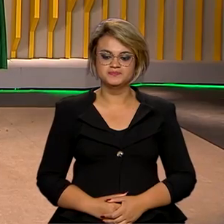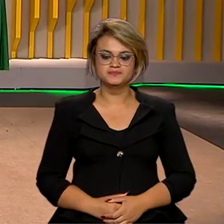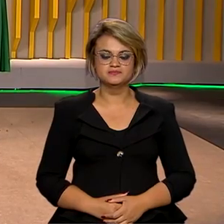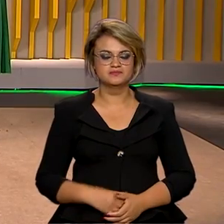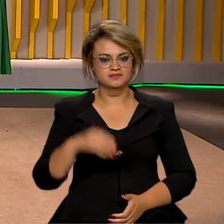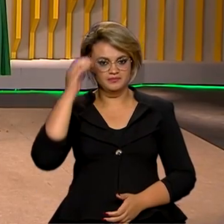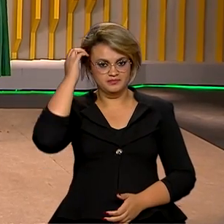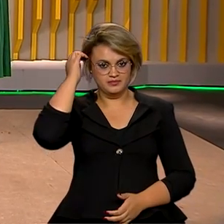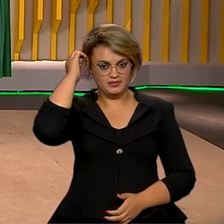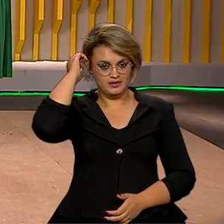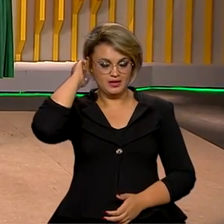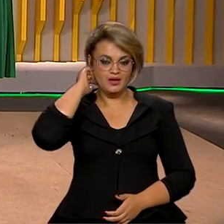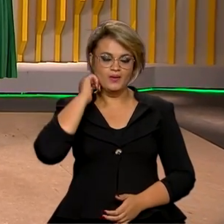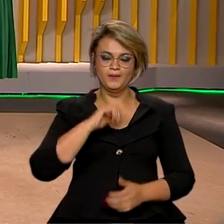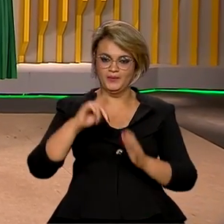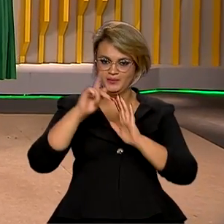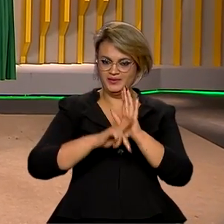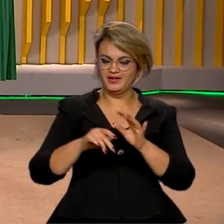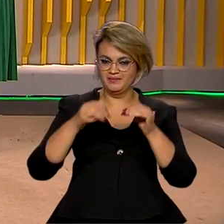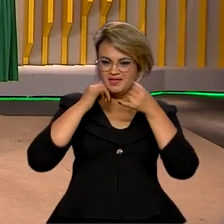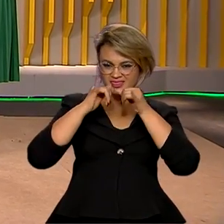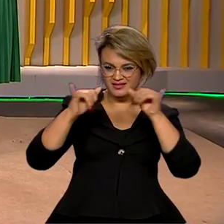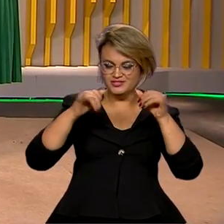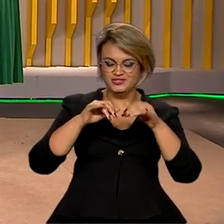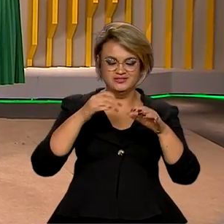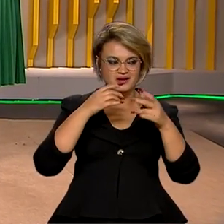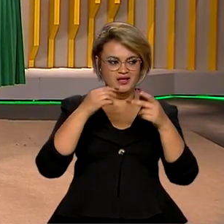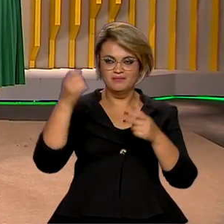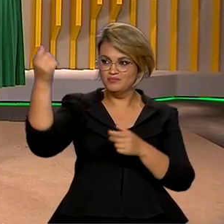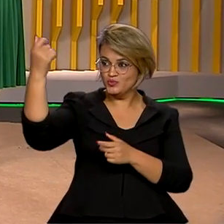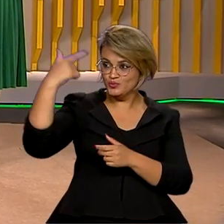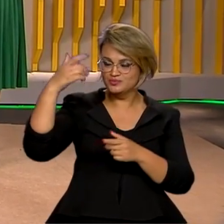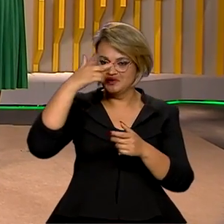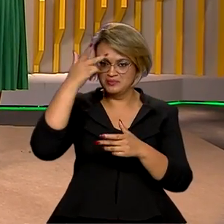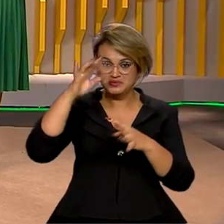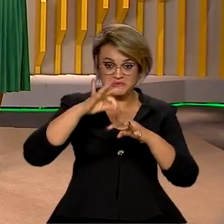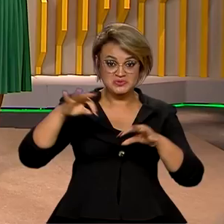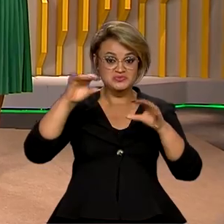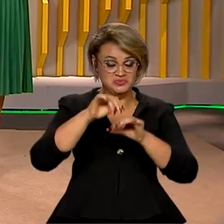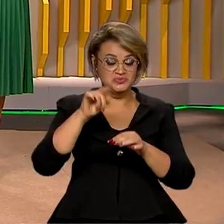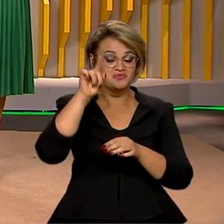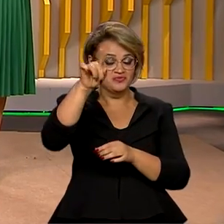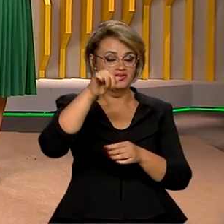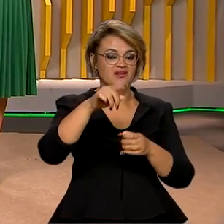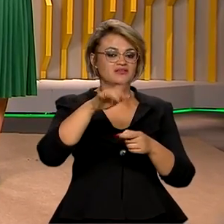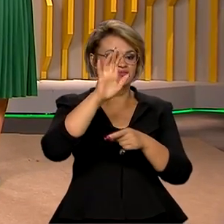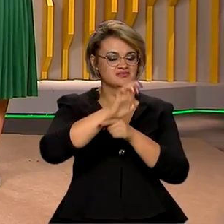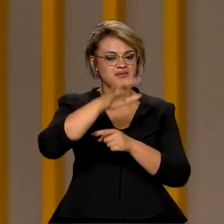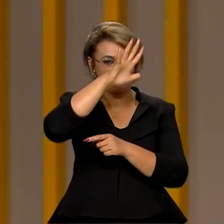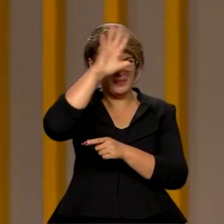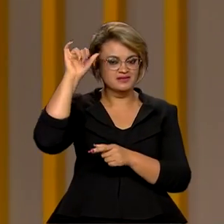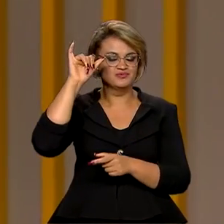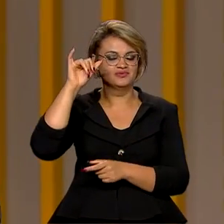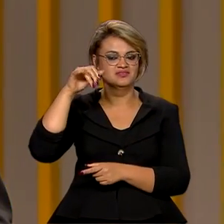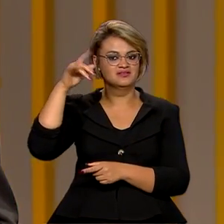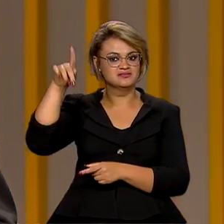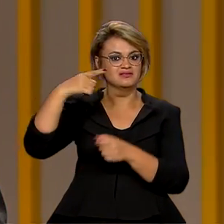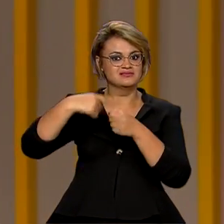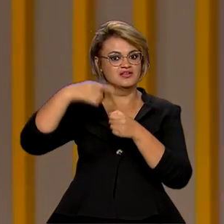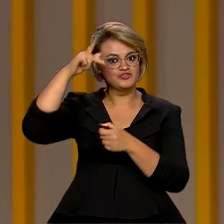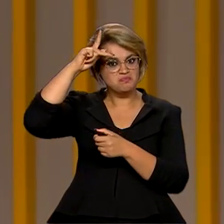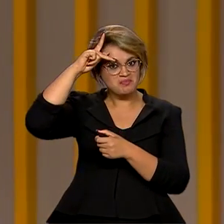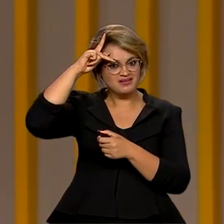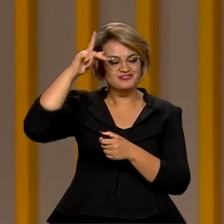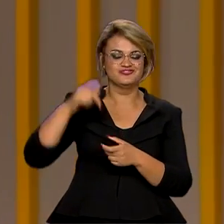O Luz para Todos foi relançado nesta sexta-feira em Parintins, no Amazonas. Esse programa,